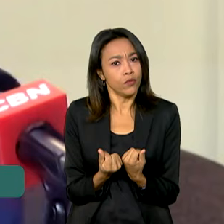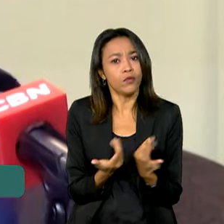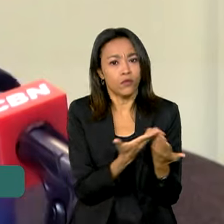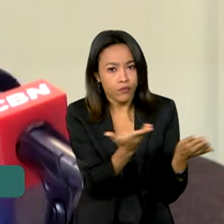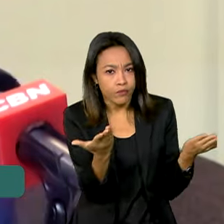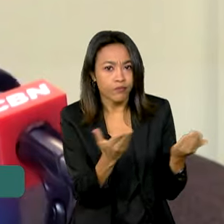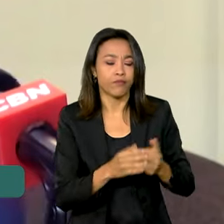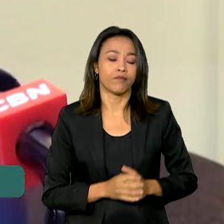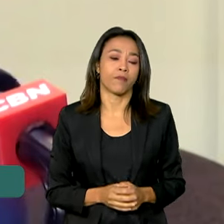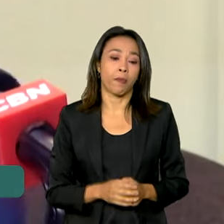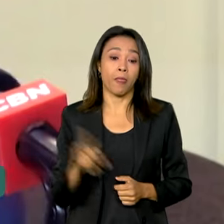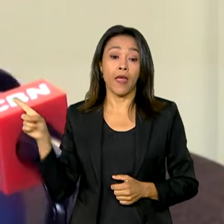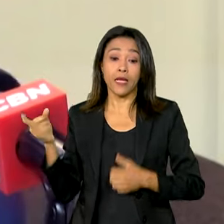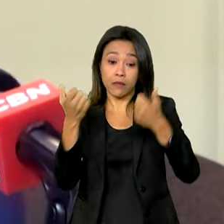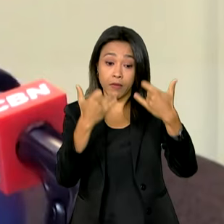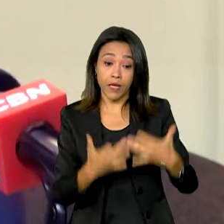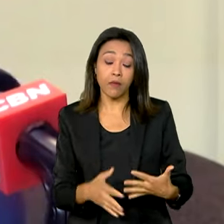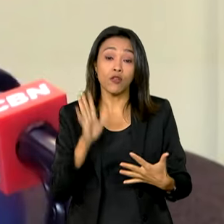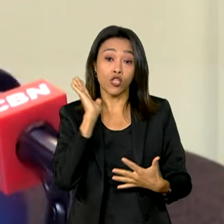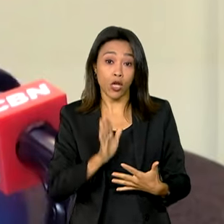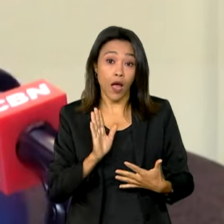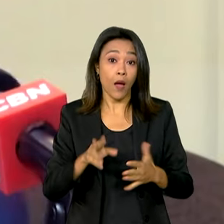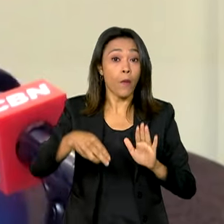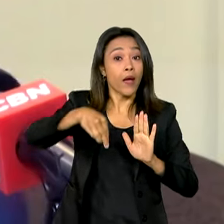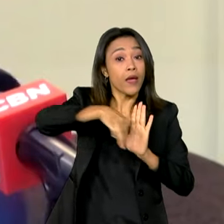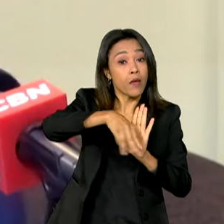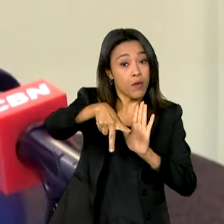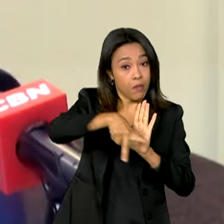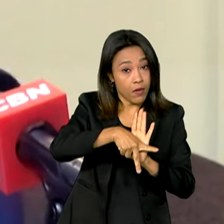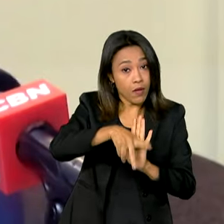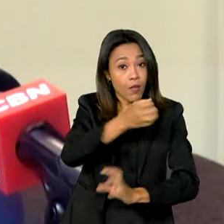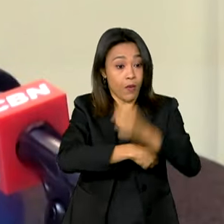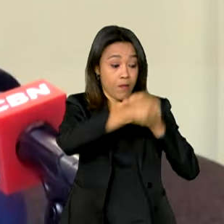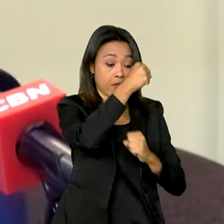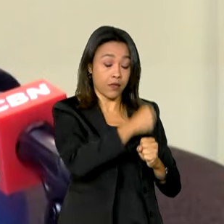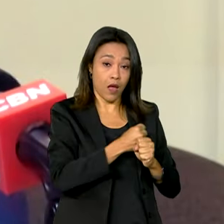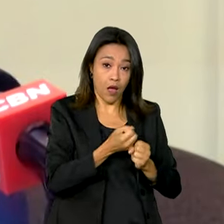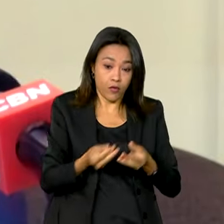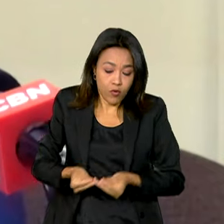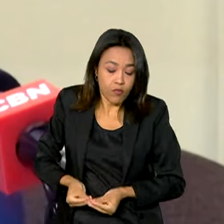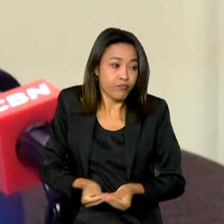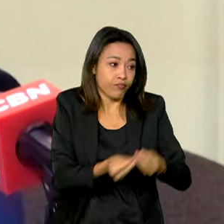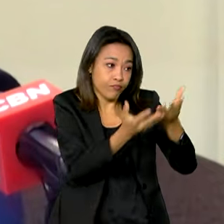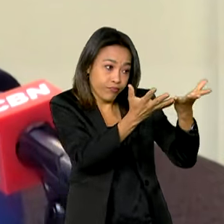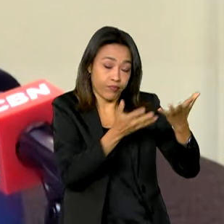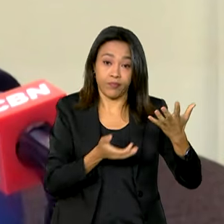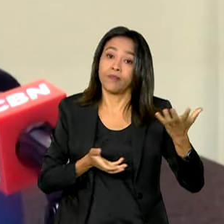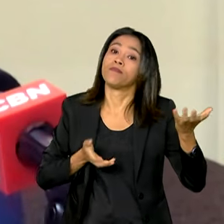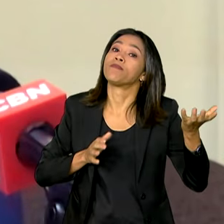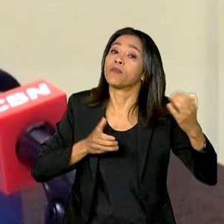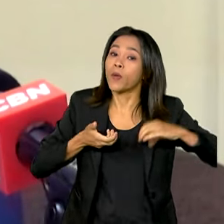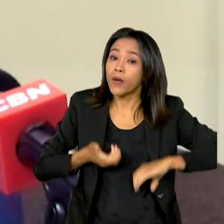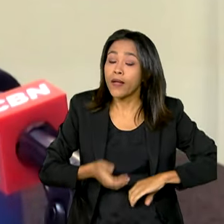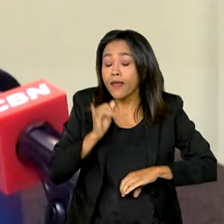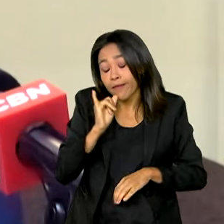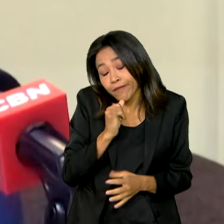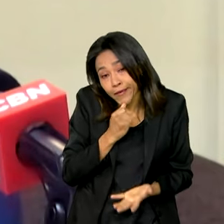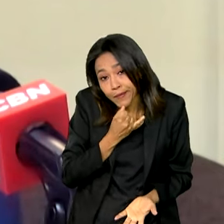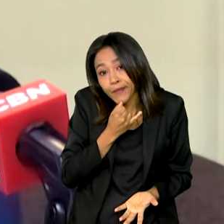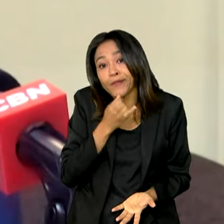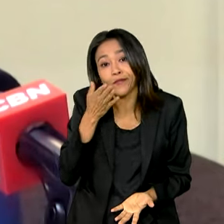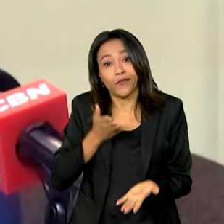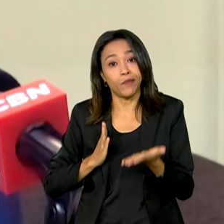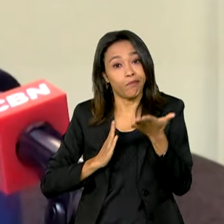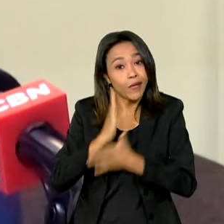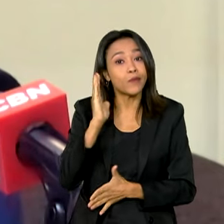nós fizemos? Nós mandamos uma medida provisória o ano passado para o Congresso Nacional. Infelizmente, ela só foi aprovada em dezembro e